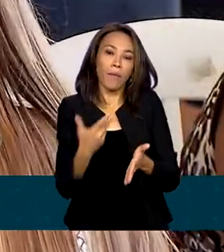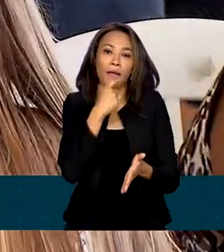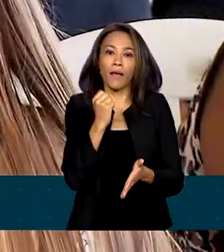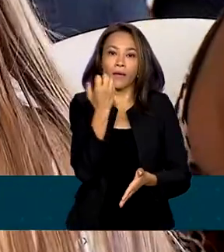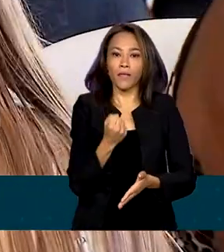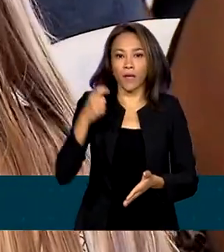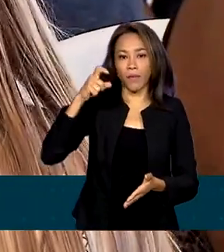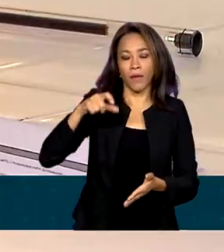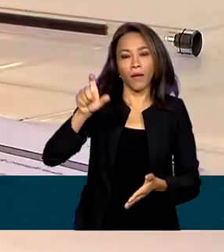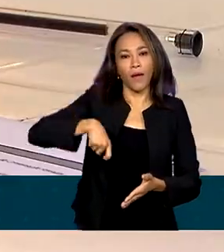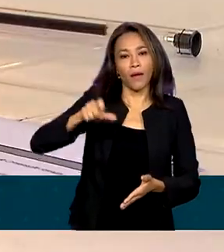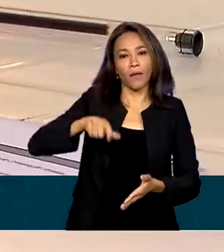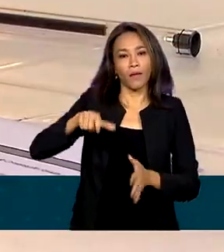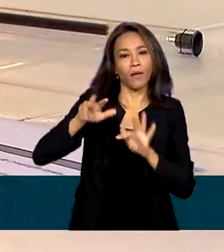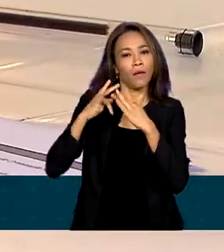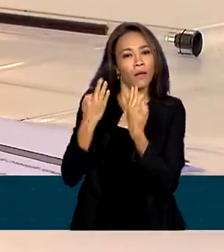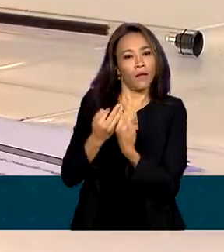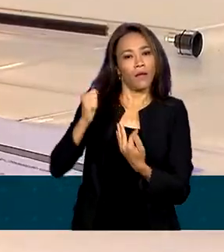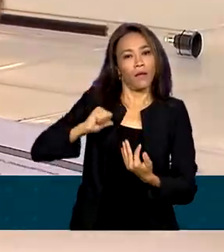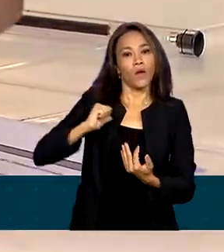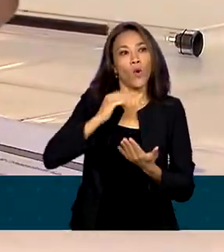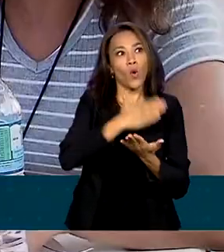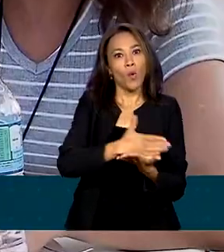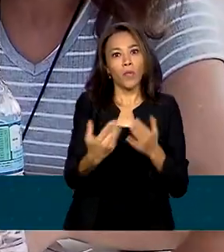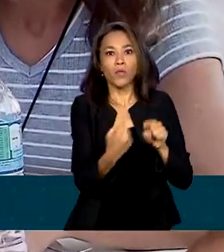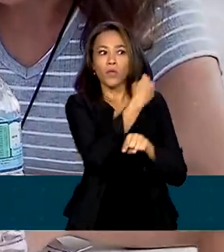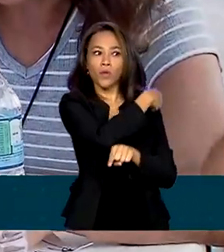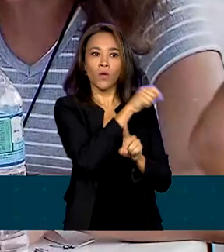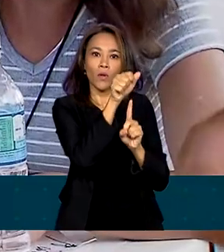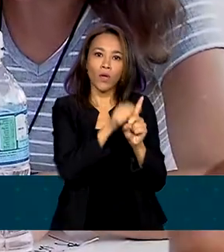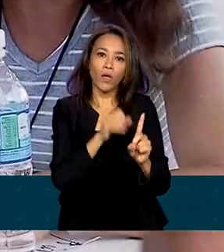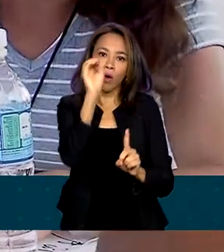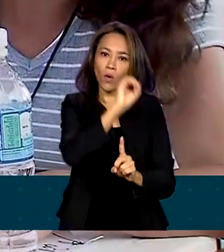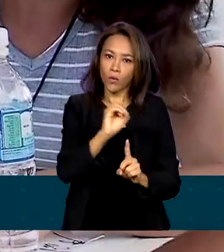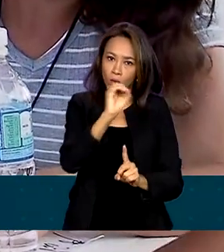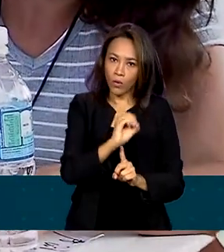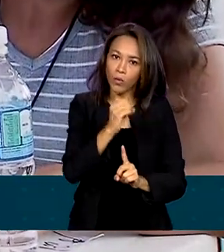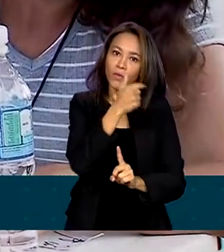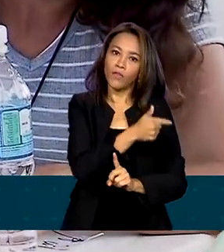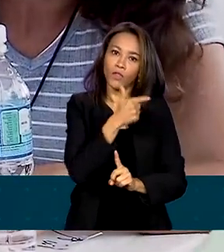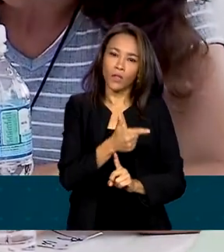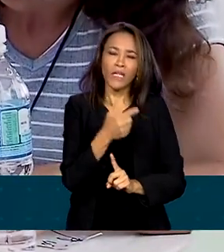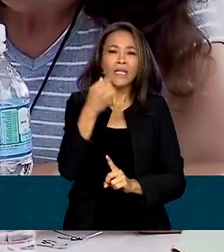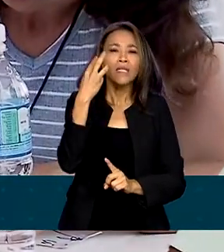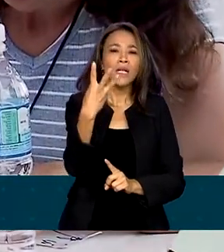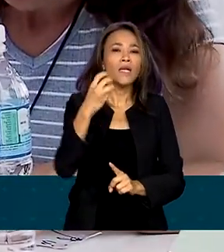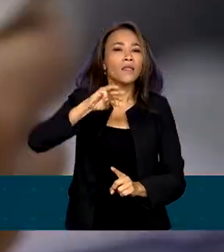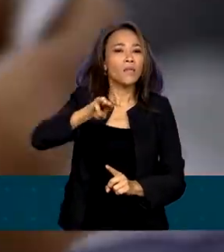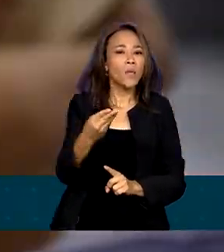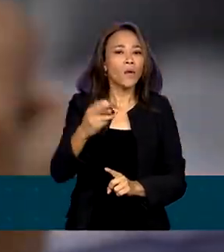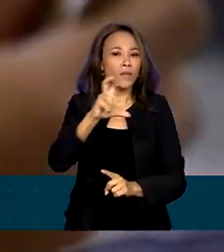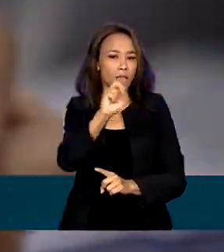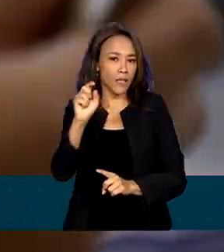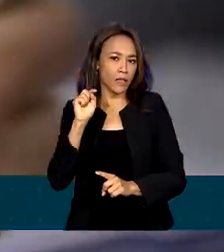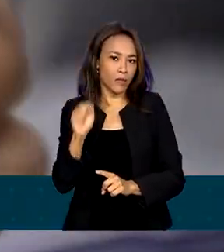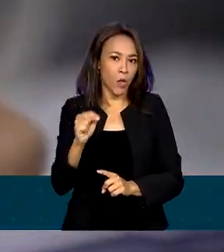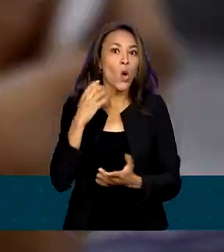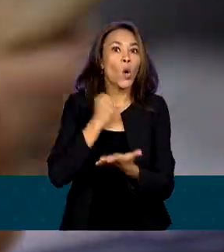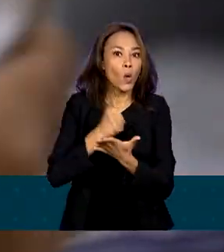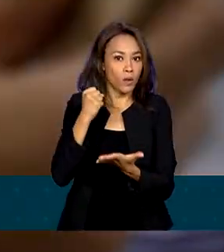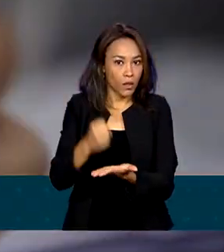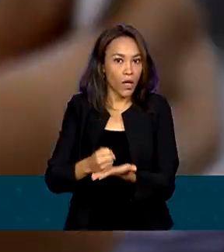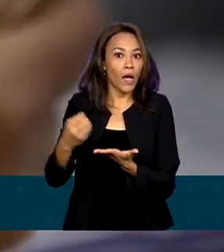começou em outubro de 2022. Pelo menos 3,5 de pessoas contrataram